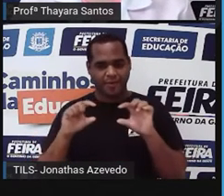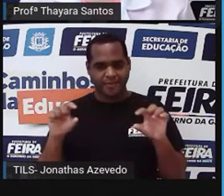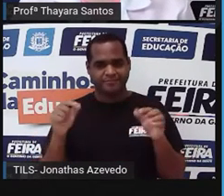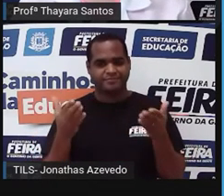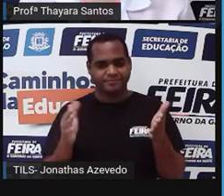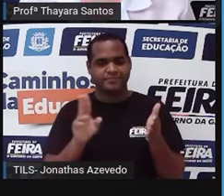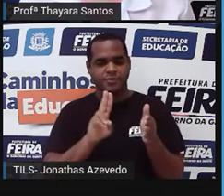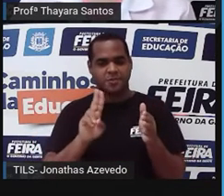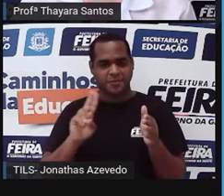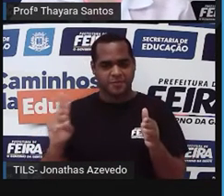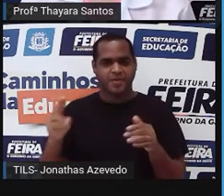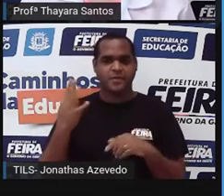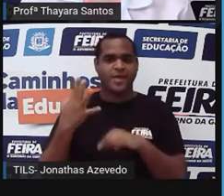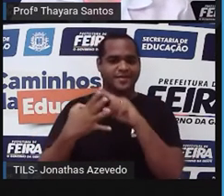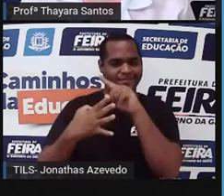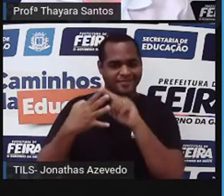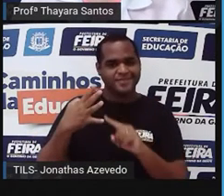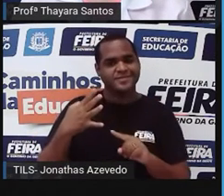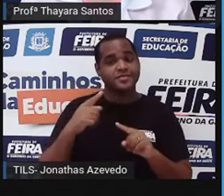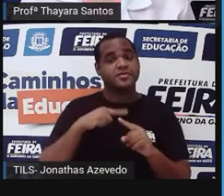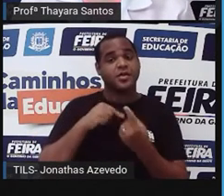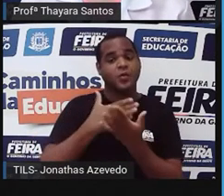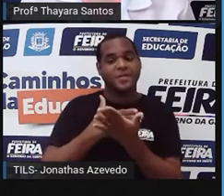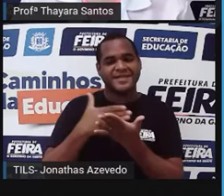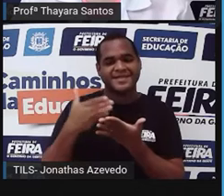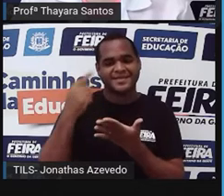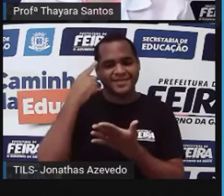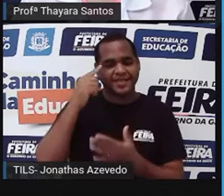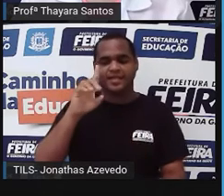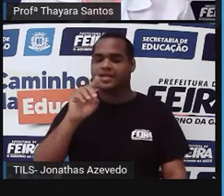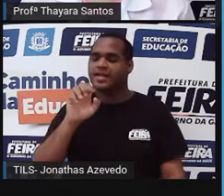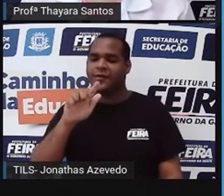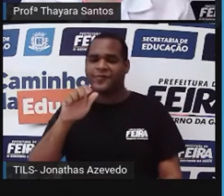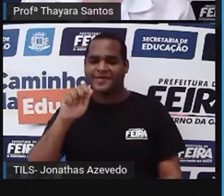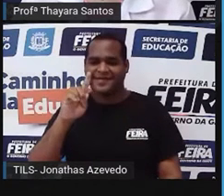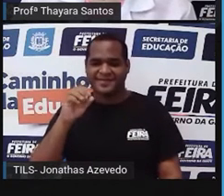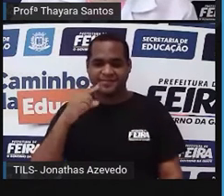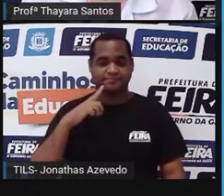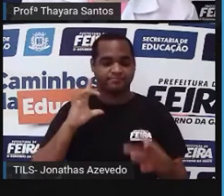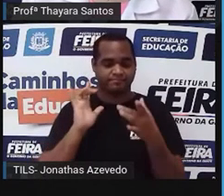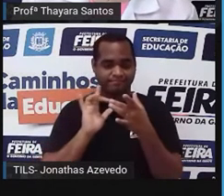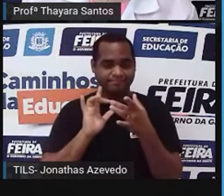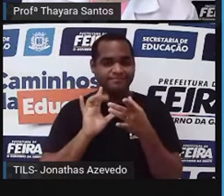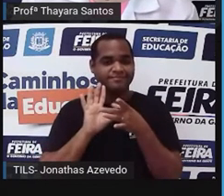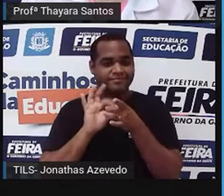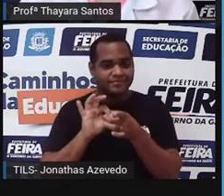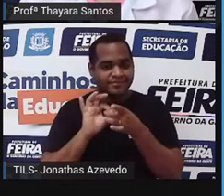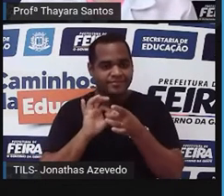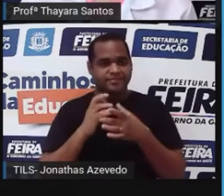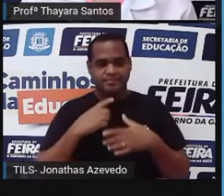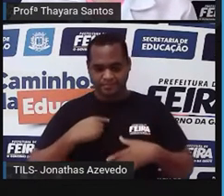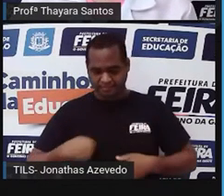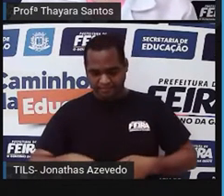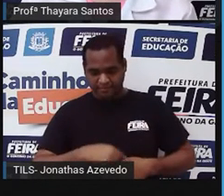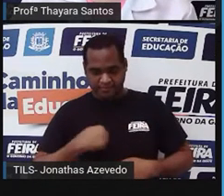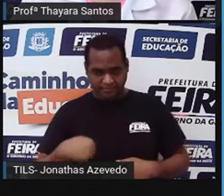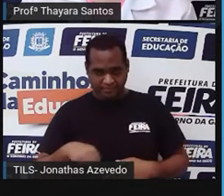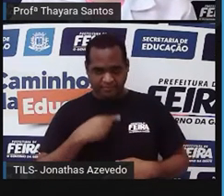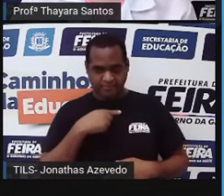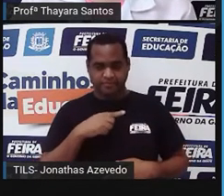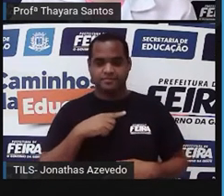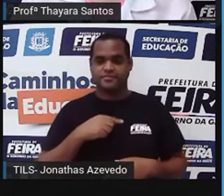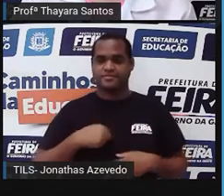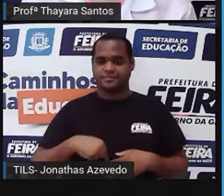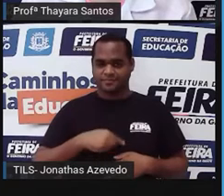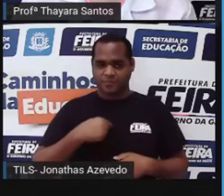está mais conectado, a parte inicial desse intestino delgado, ele está conectado com o estômago. Esse alimento, depois de